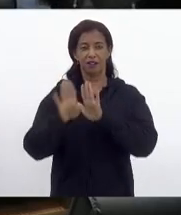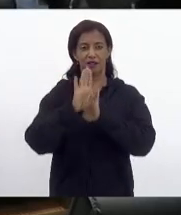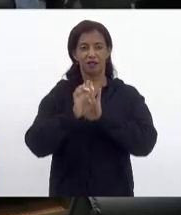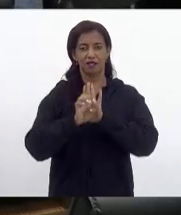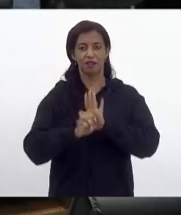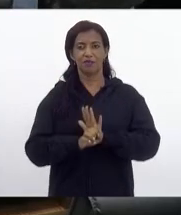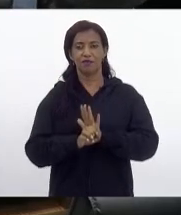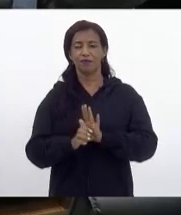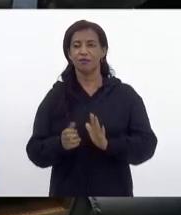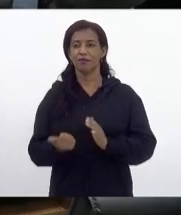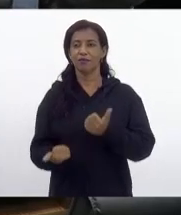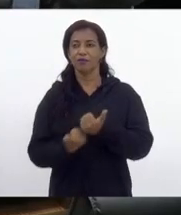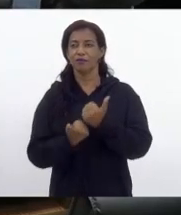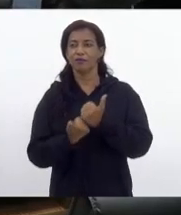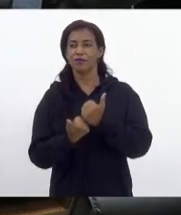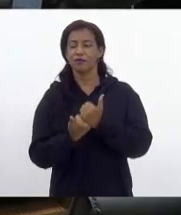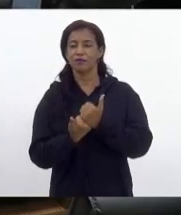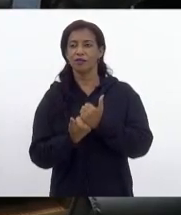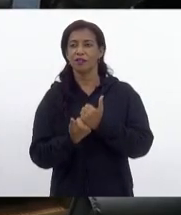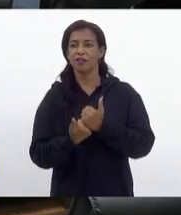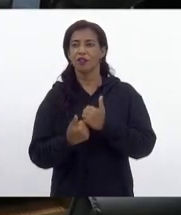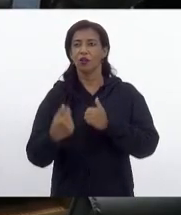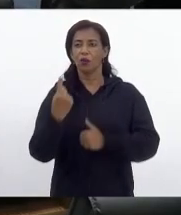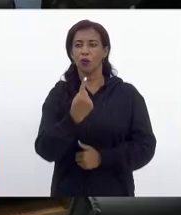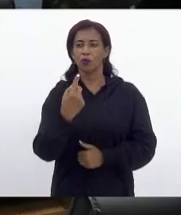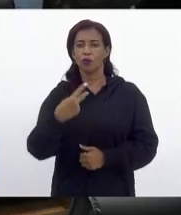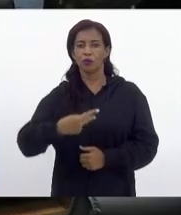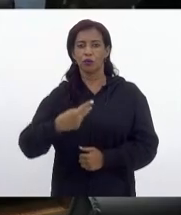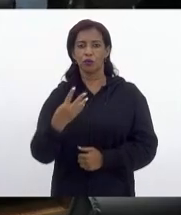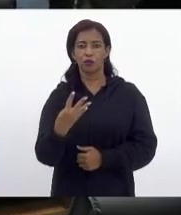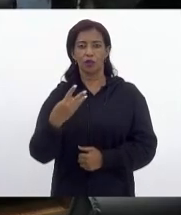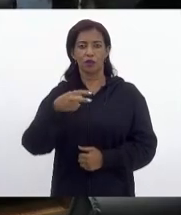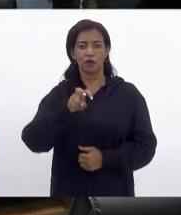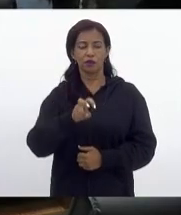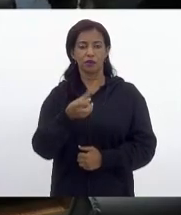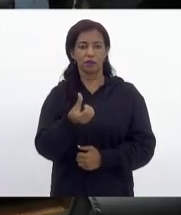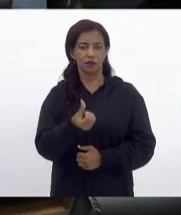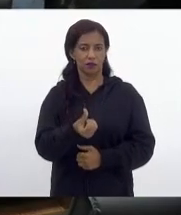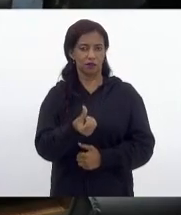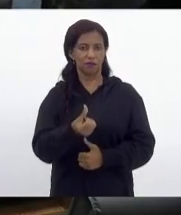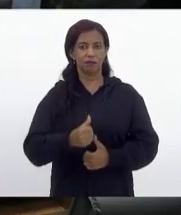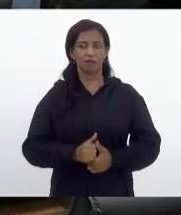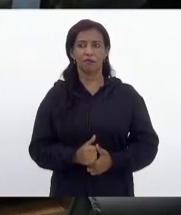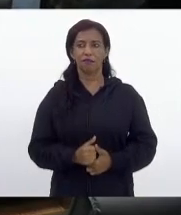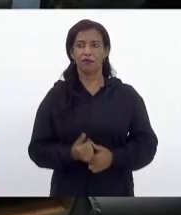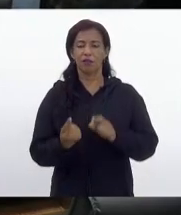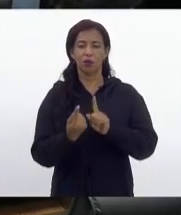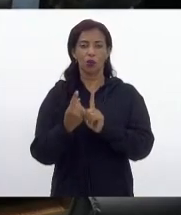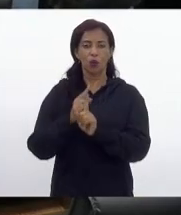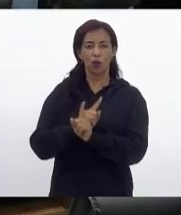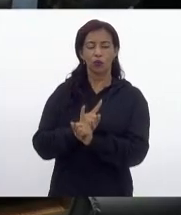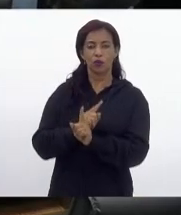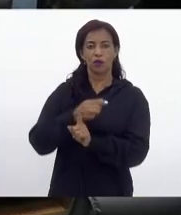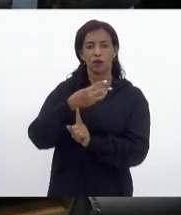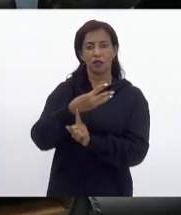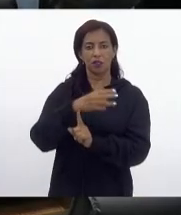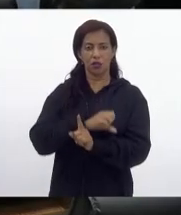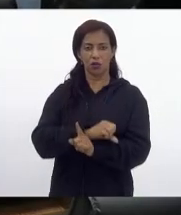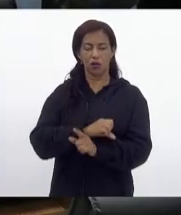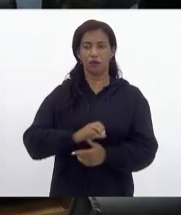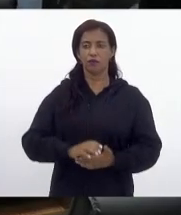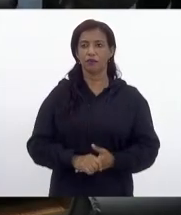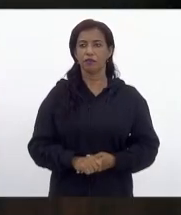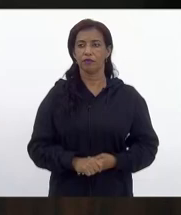aglutinativa às emendas 1, 2, 4, 5 e 6, e contrário às emendas 3 e 9.